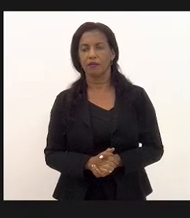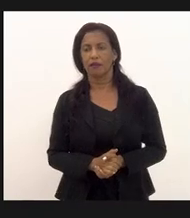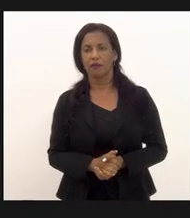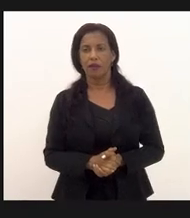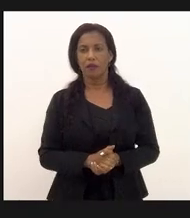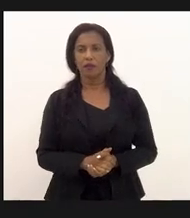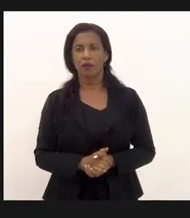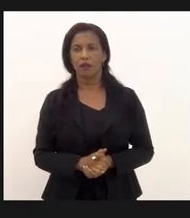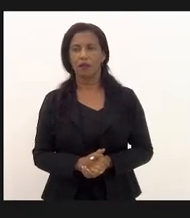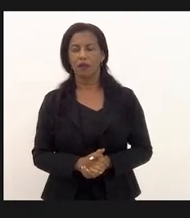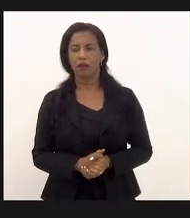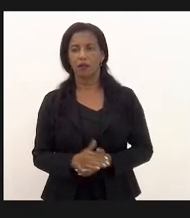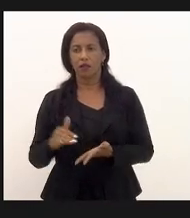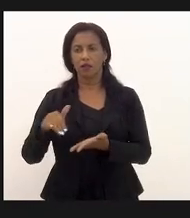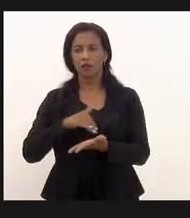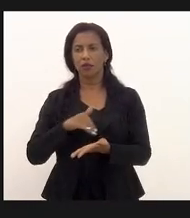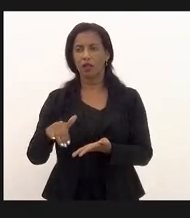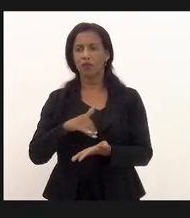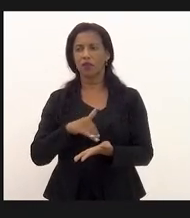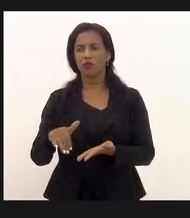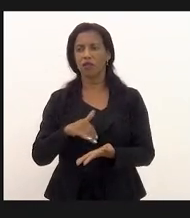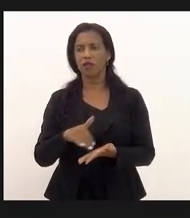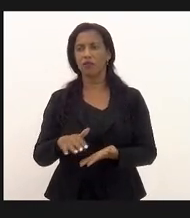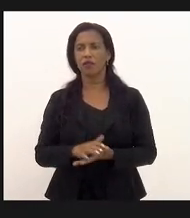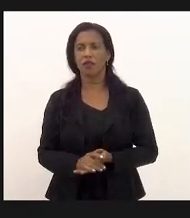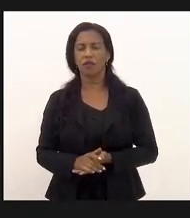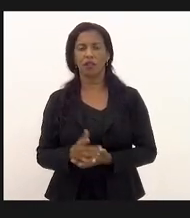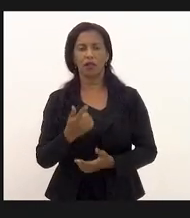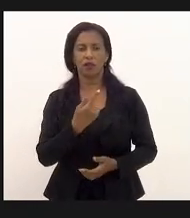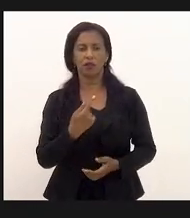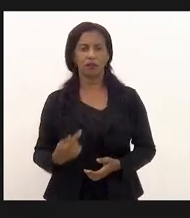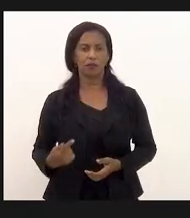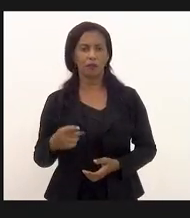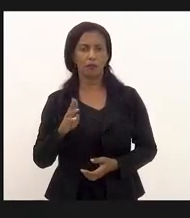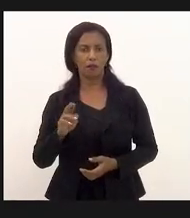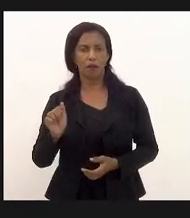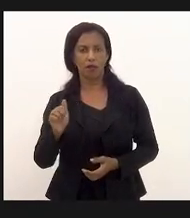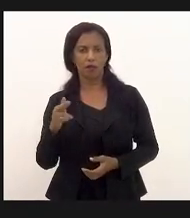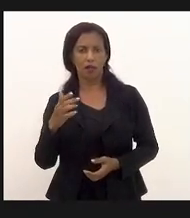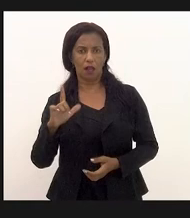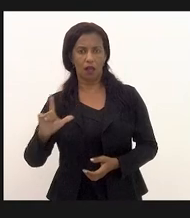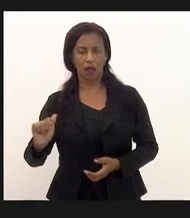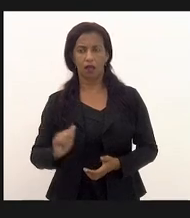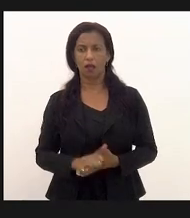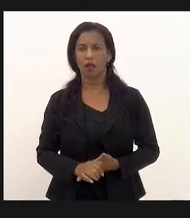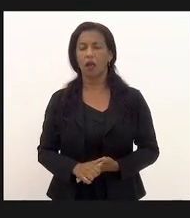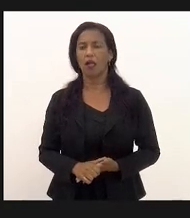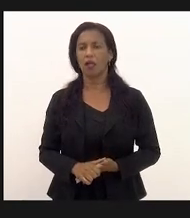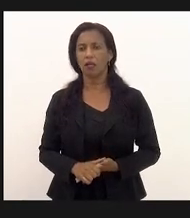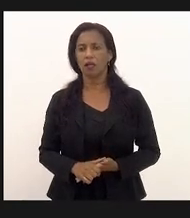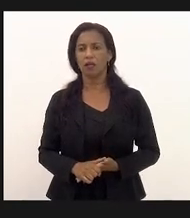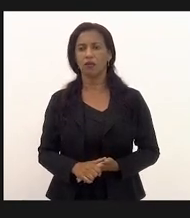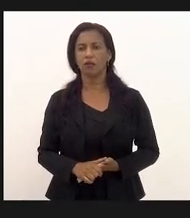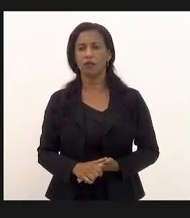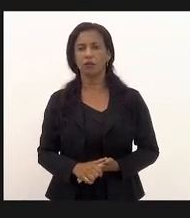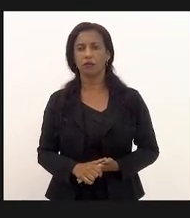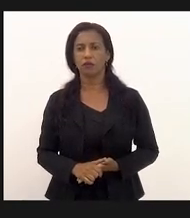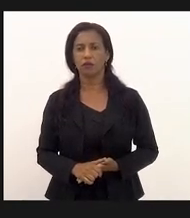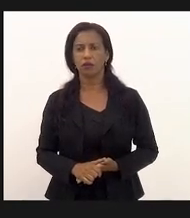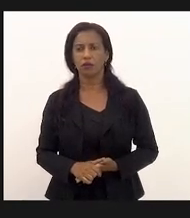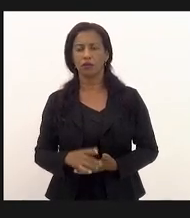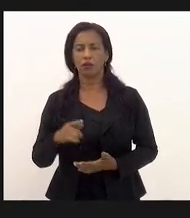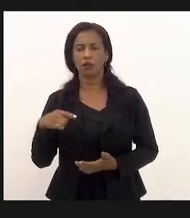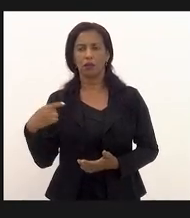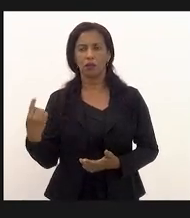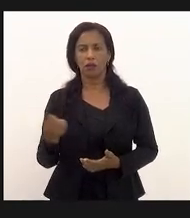isso o secretário de governo Rodrigo Bacelar o secretário o nosso governador o secretário Nelson